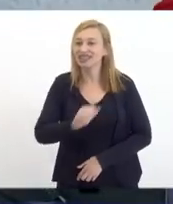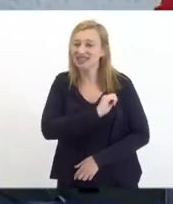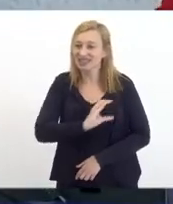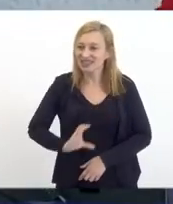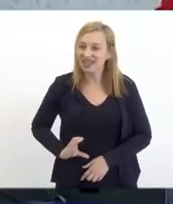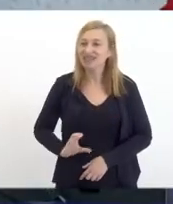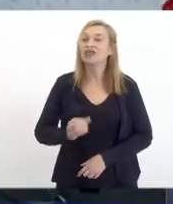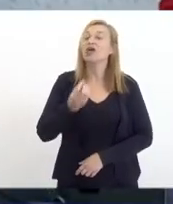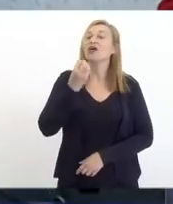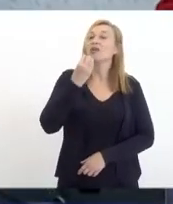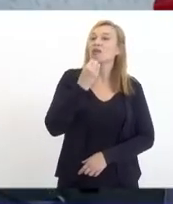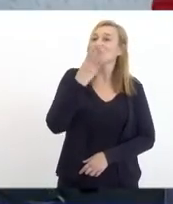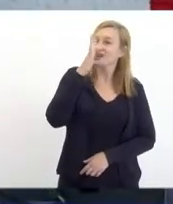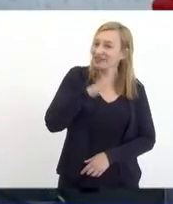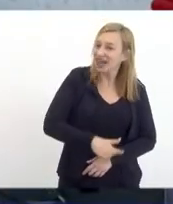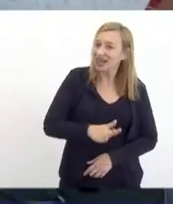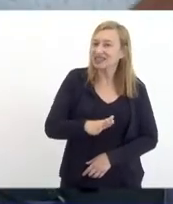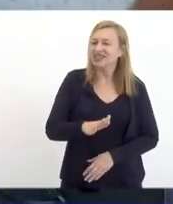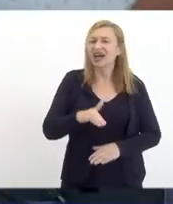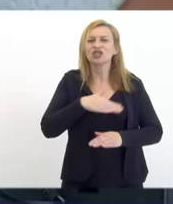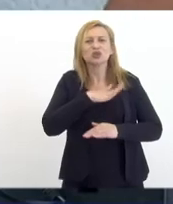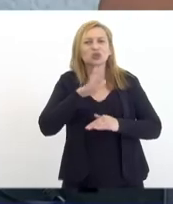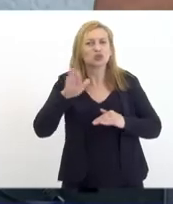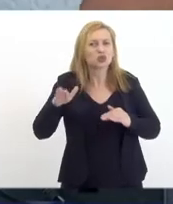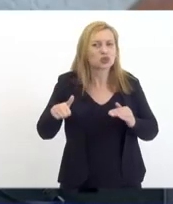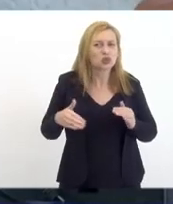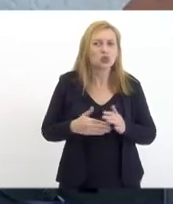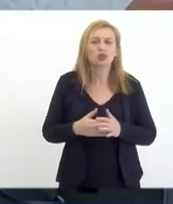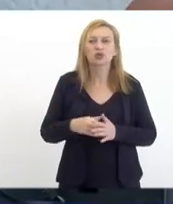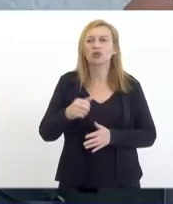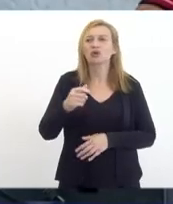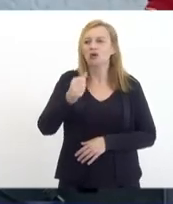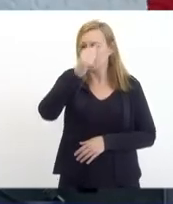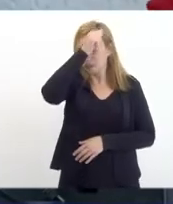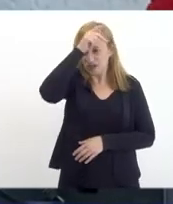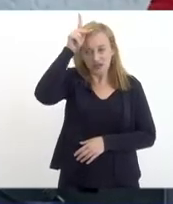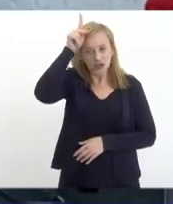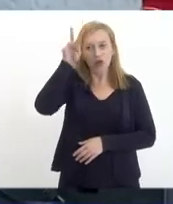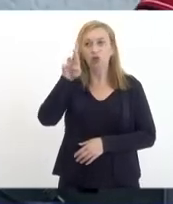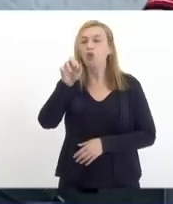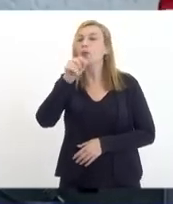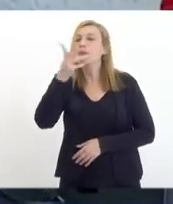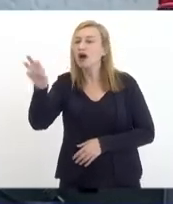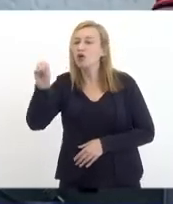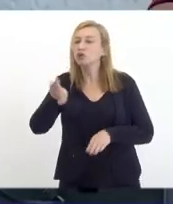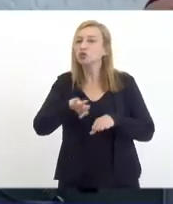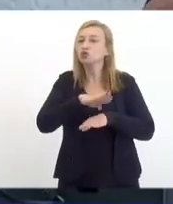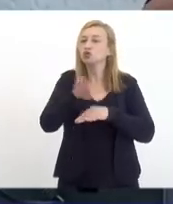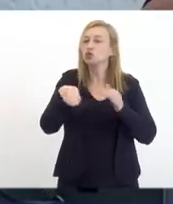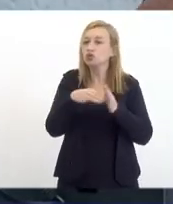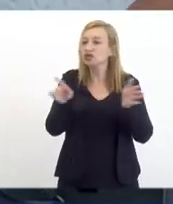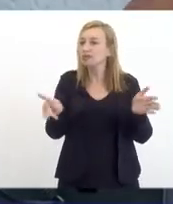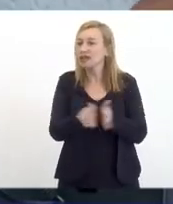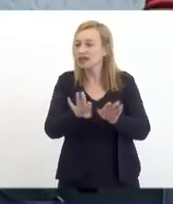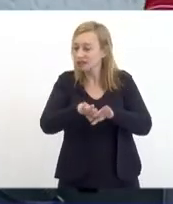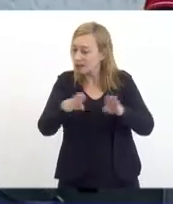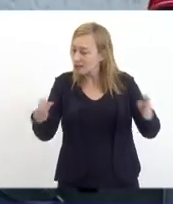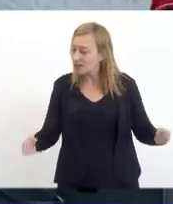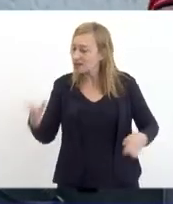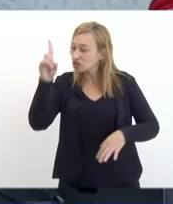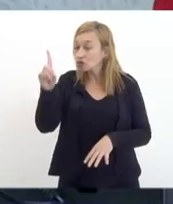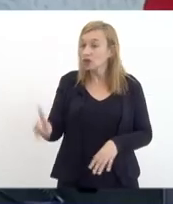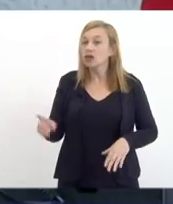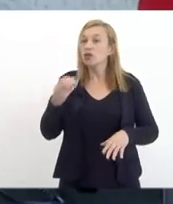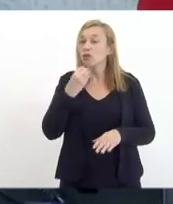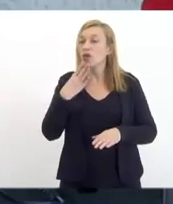boa tarde prefeito Rubão todos os membros da mesa boa tarde